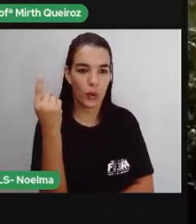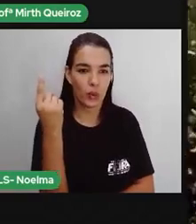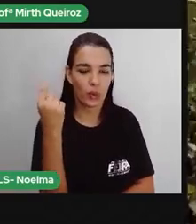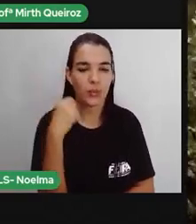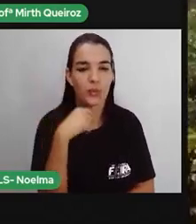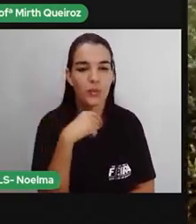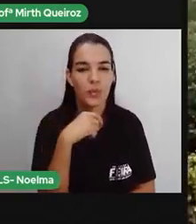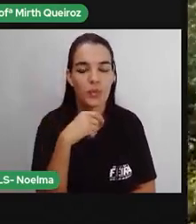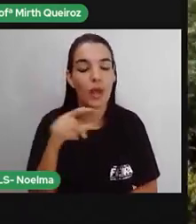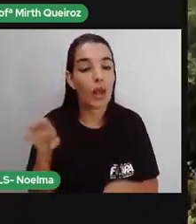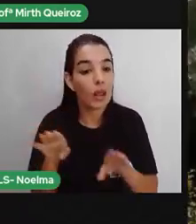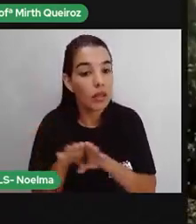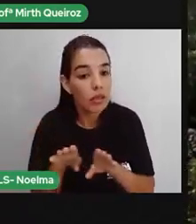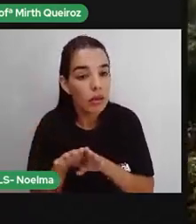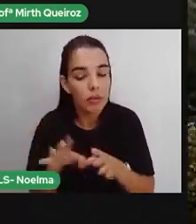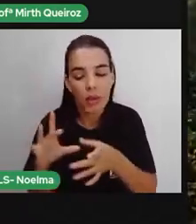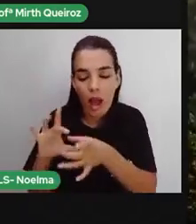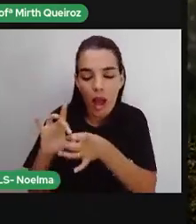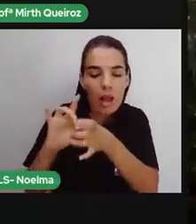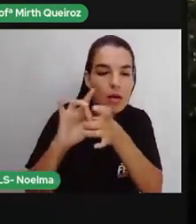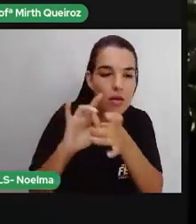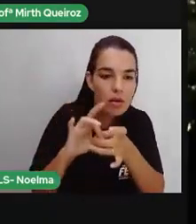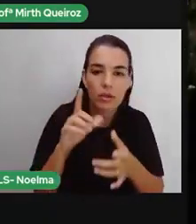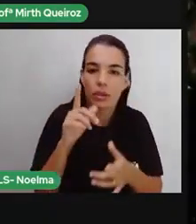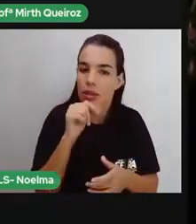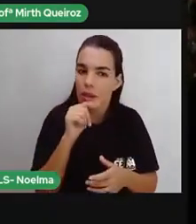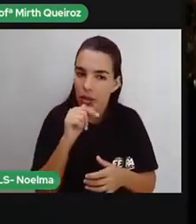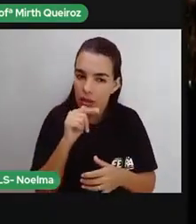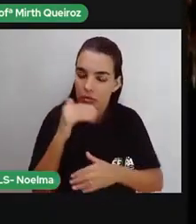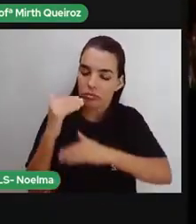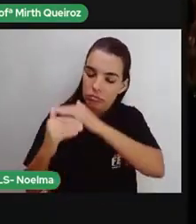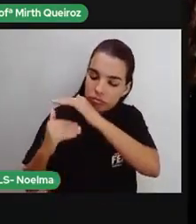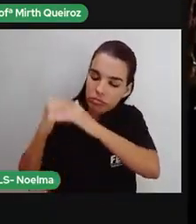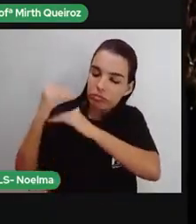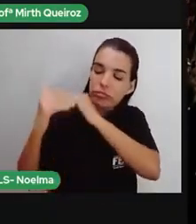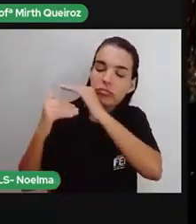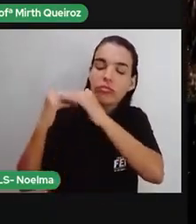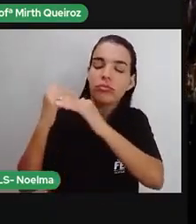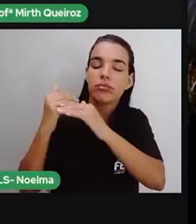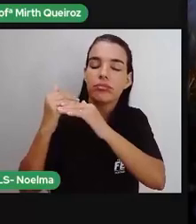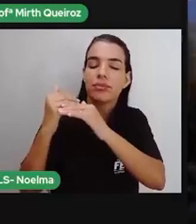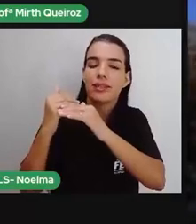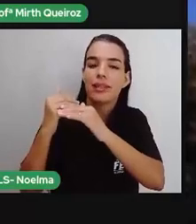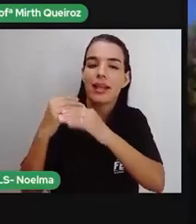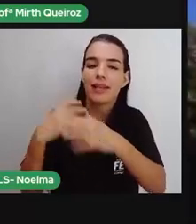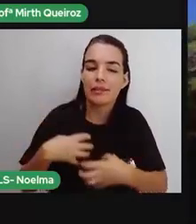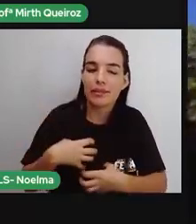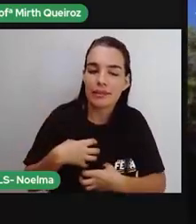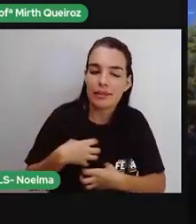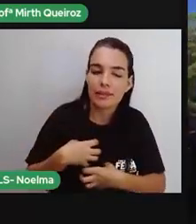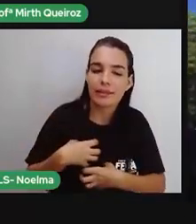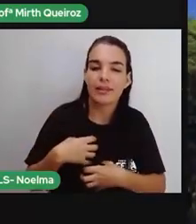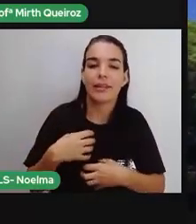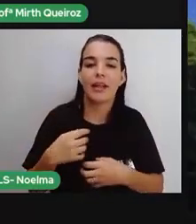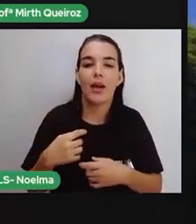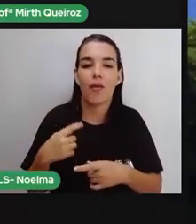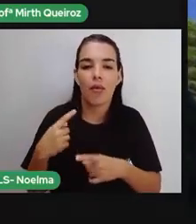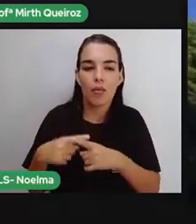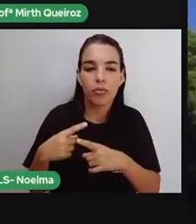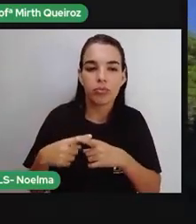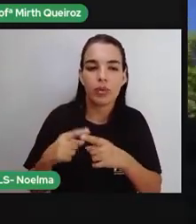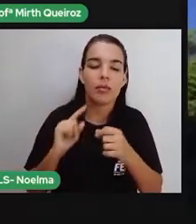É também a relação com as águas que faz do Pantanal um ecossistema sensível à degradação e à poluição.